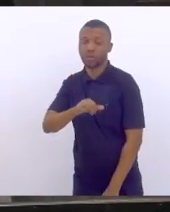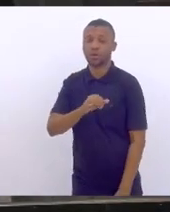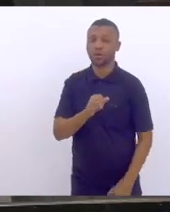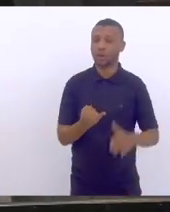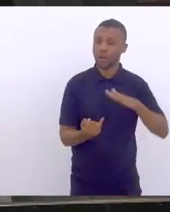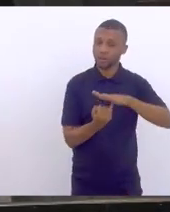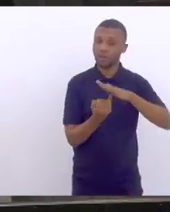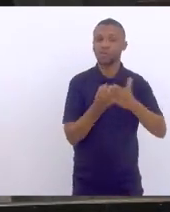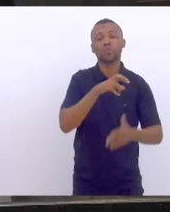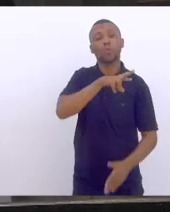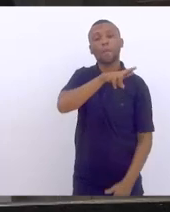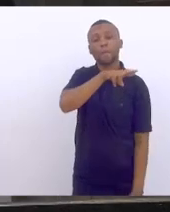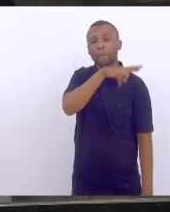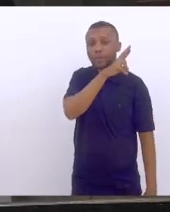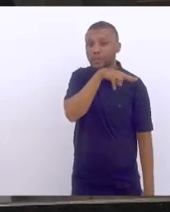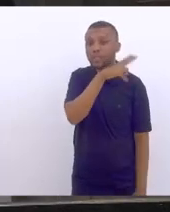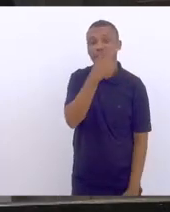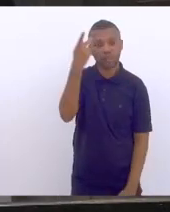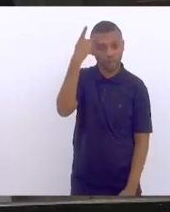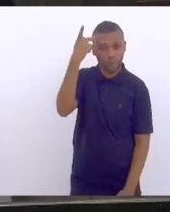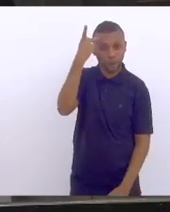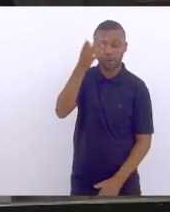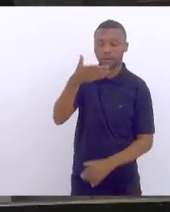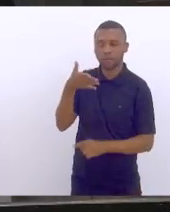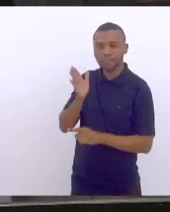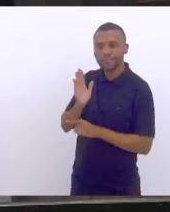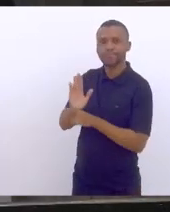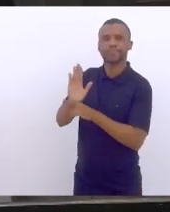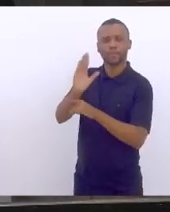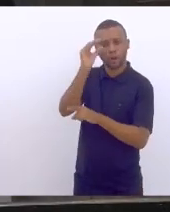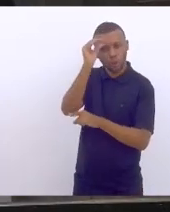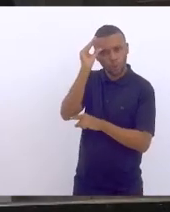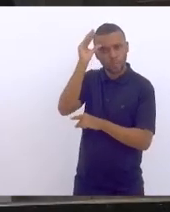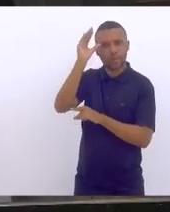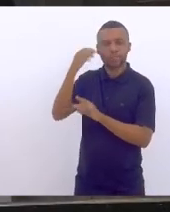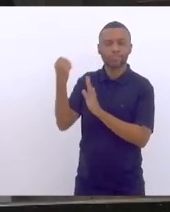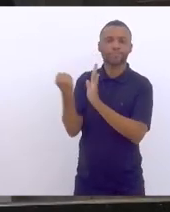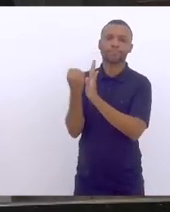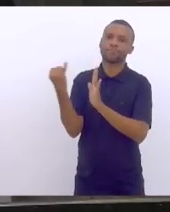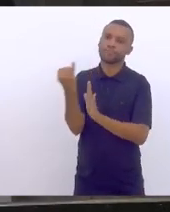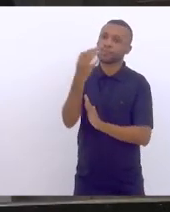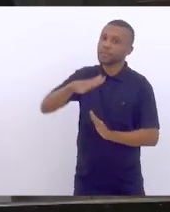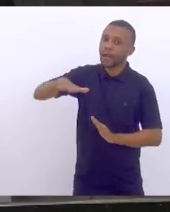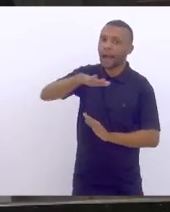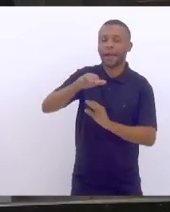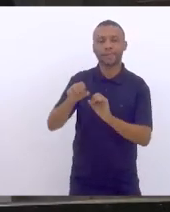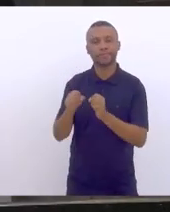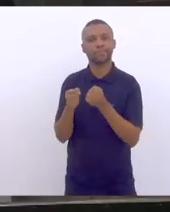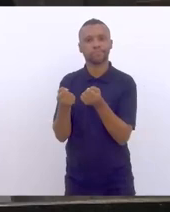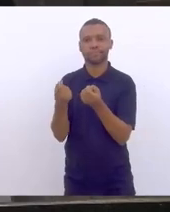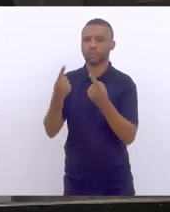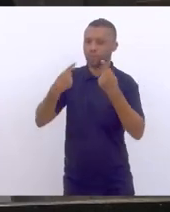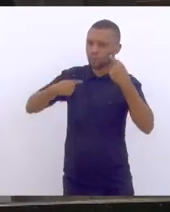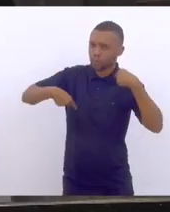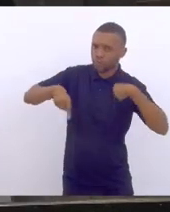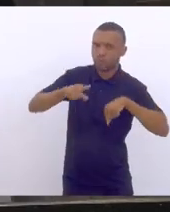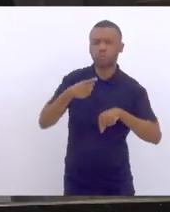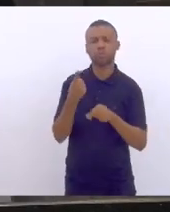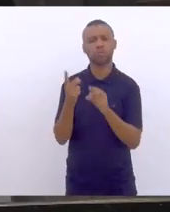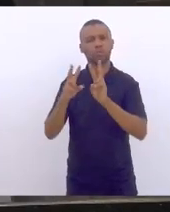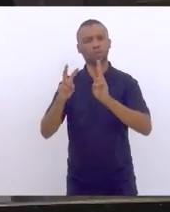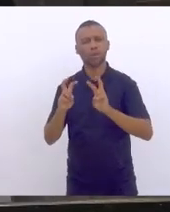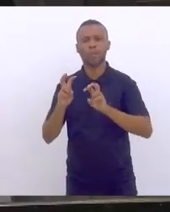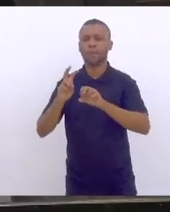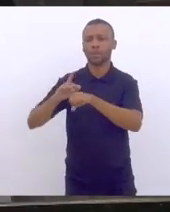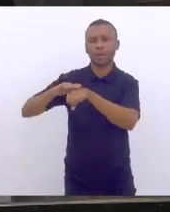inestimáveis em curto espaço de tempo, produzindo conhecimentos importantes no campo da imunologia, no campo da epidemiologia, entre